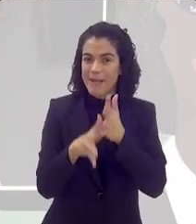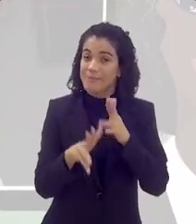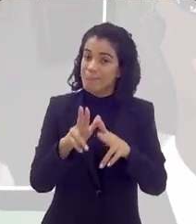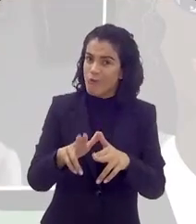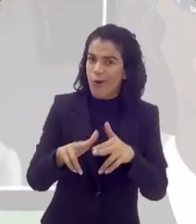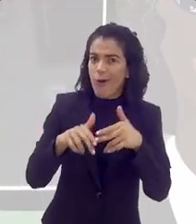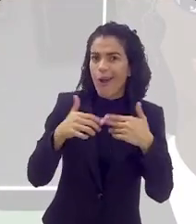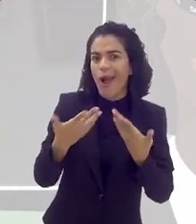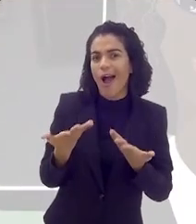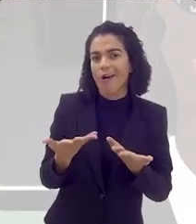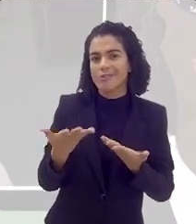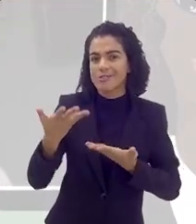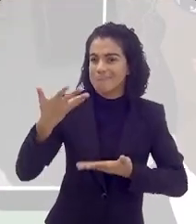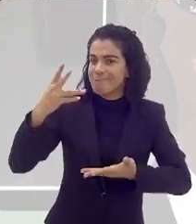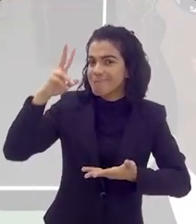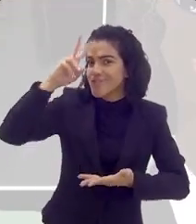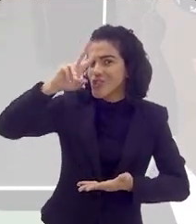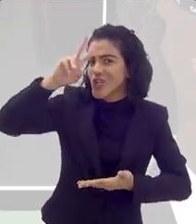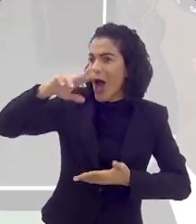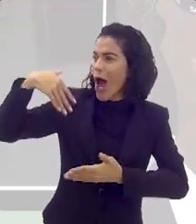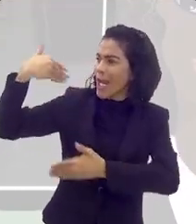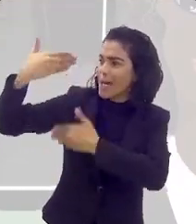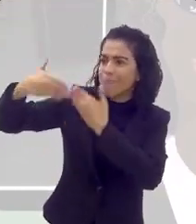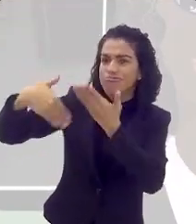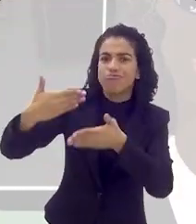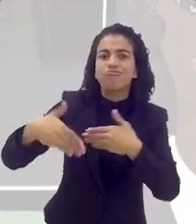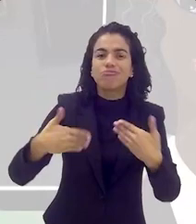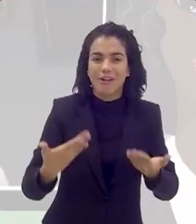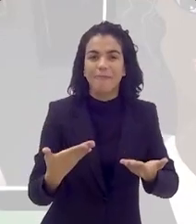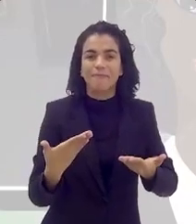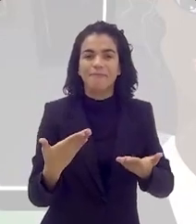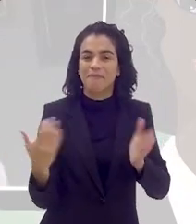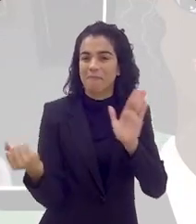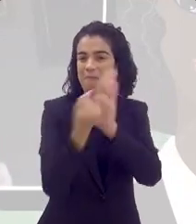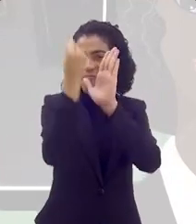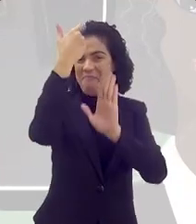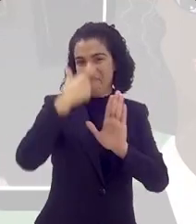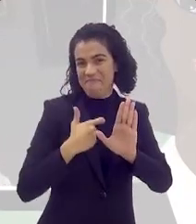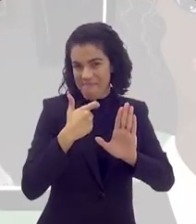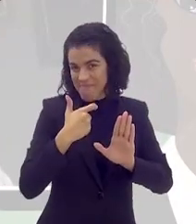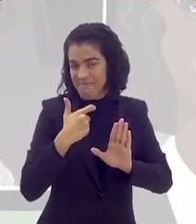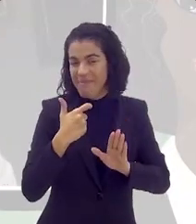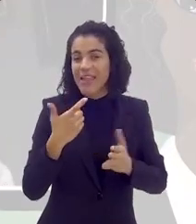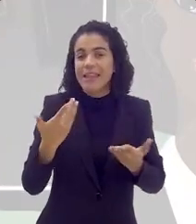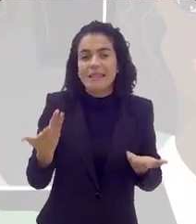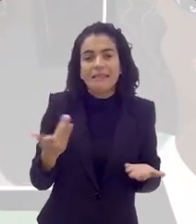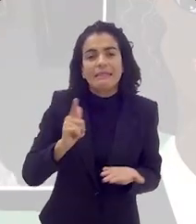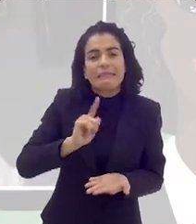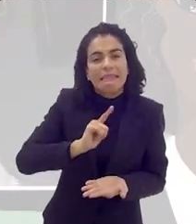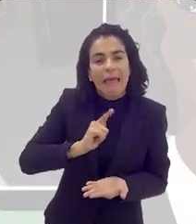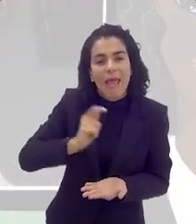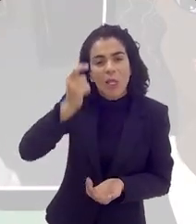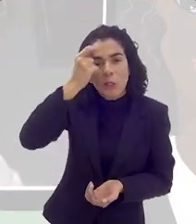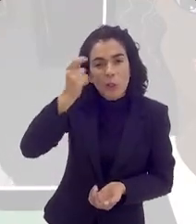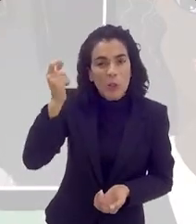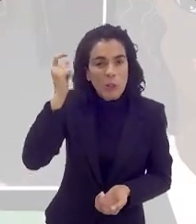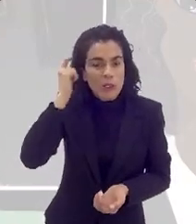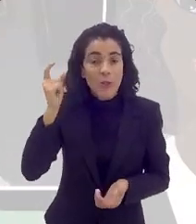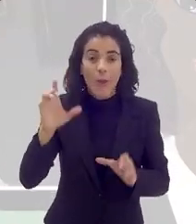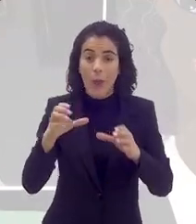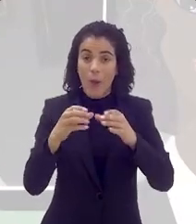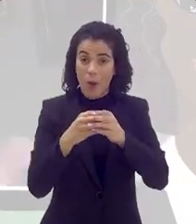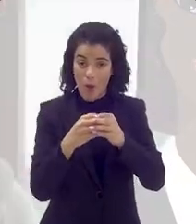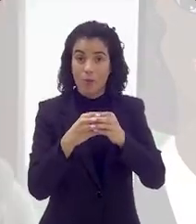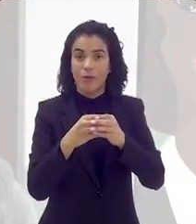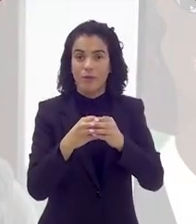essa, né? Por tudo isso que a gente já veio discutindo até agora aqui. Então, o que a gente tem que ter noção e